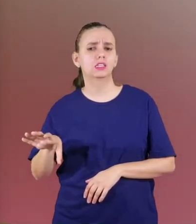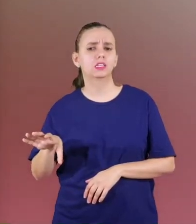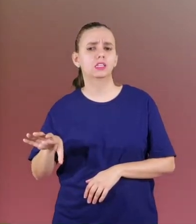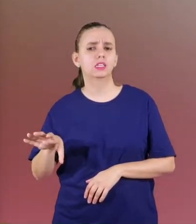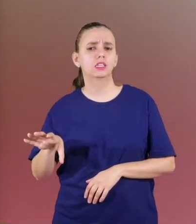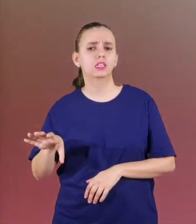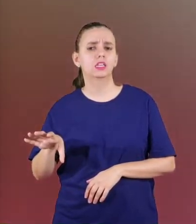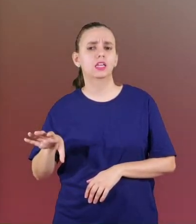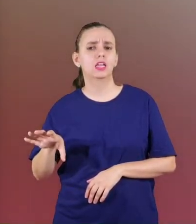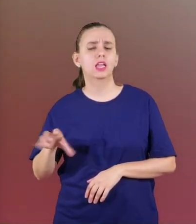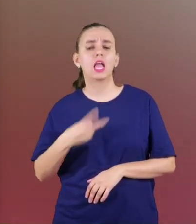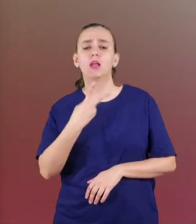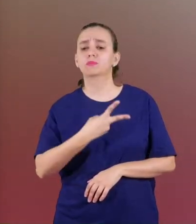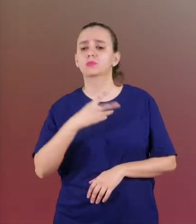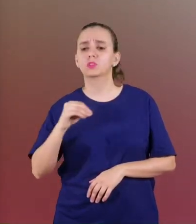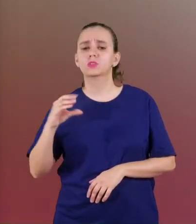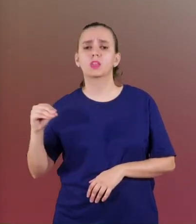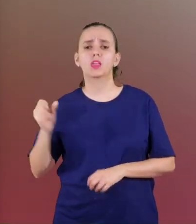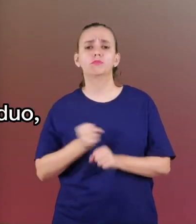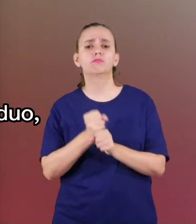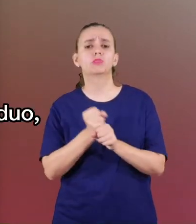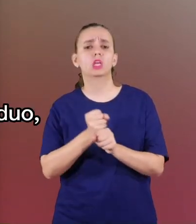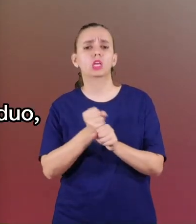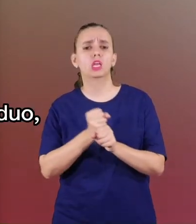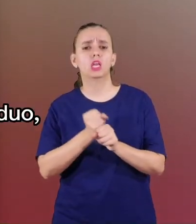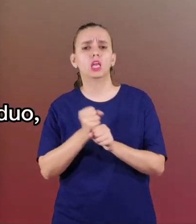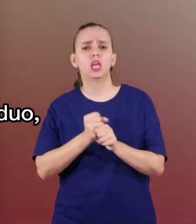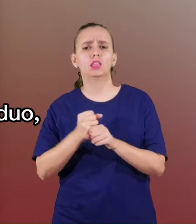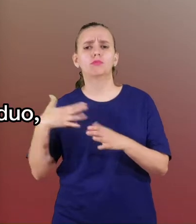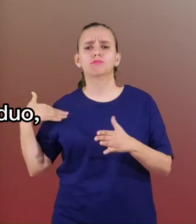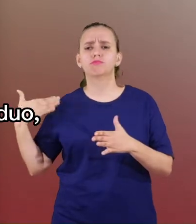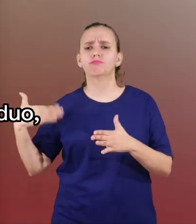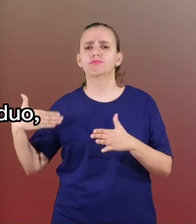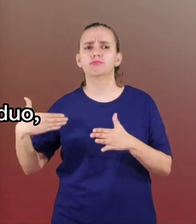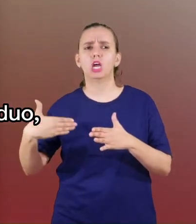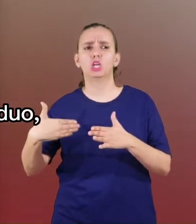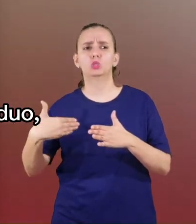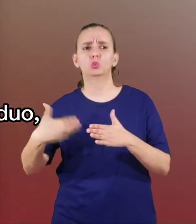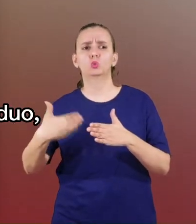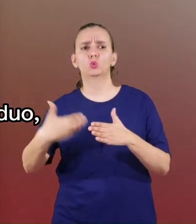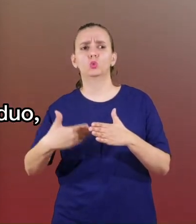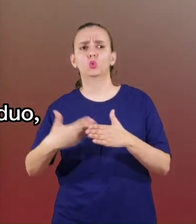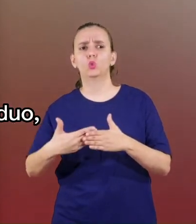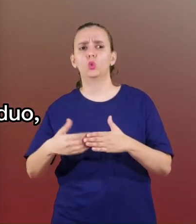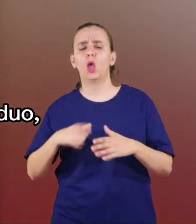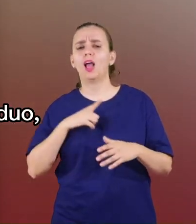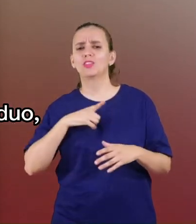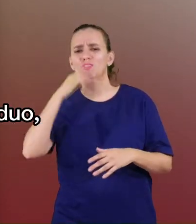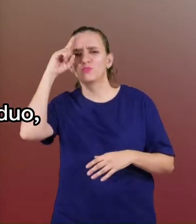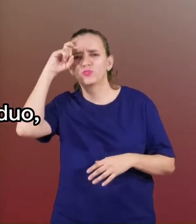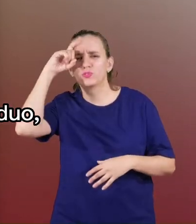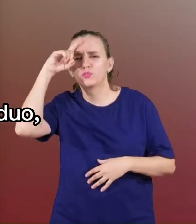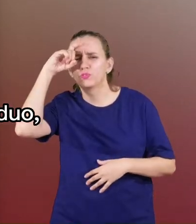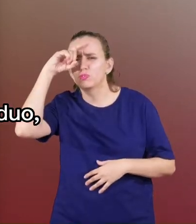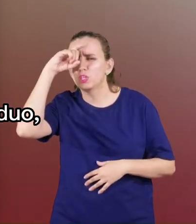e esse bicentenário ele traz à tona todo esse processo